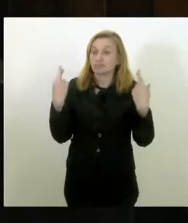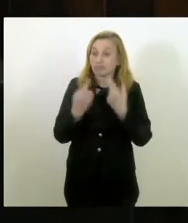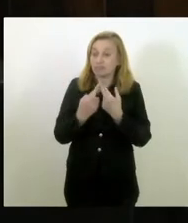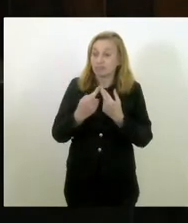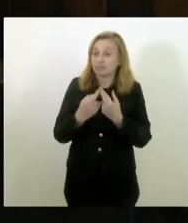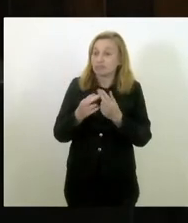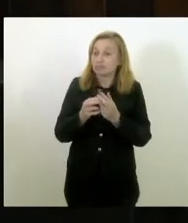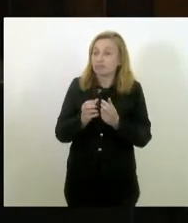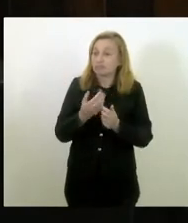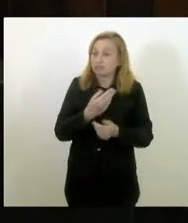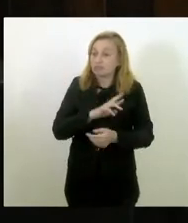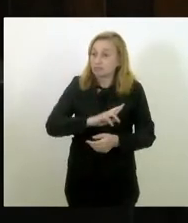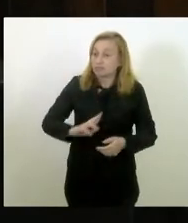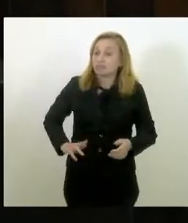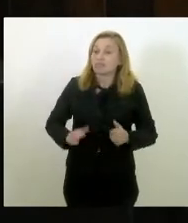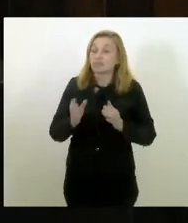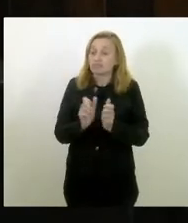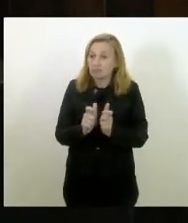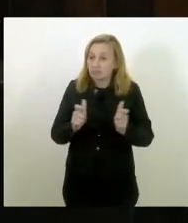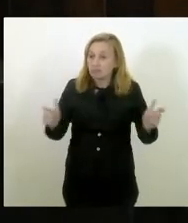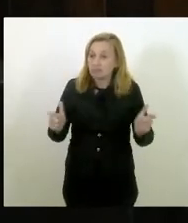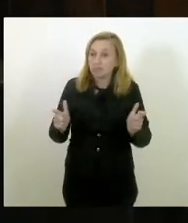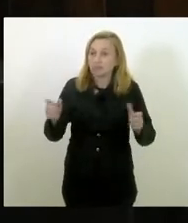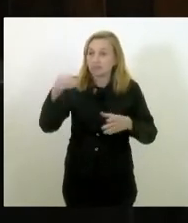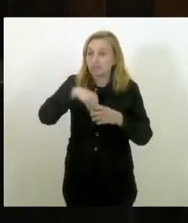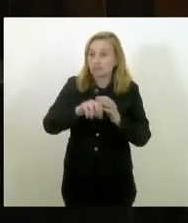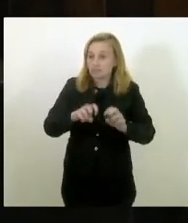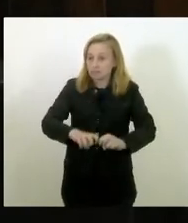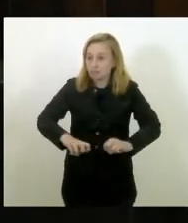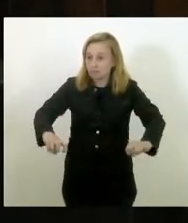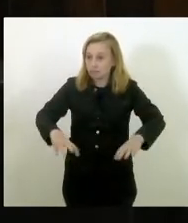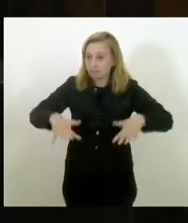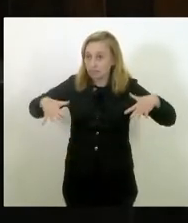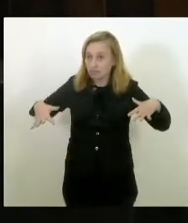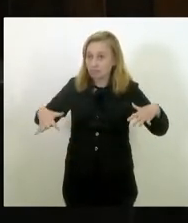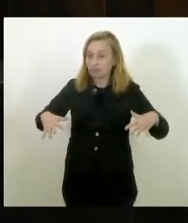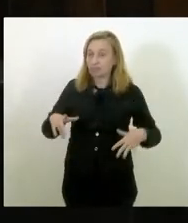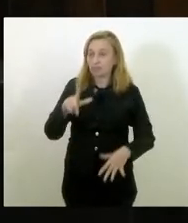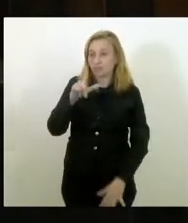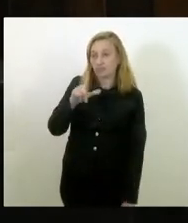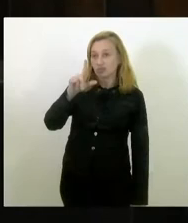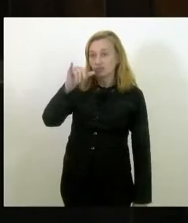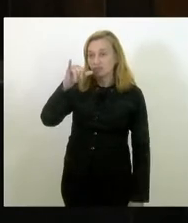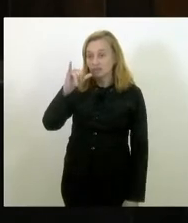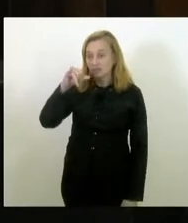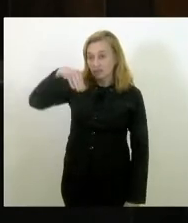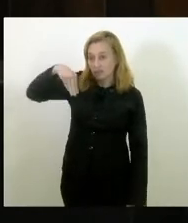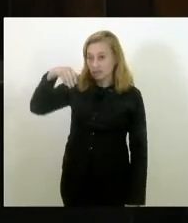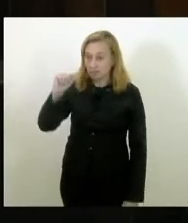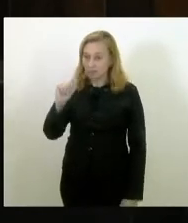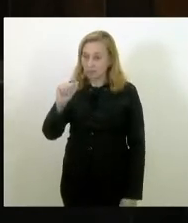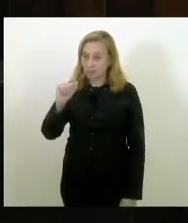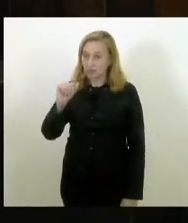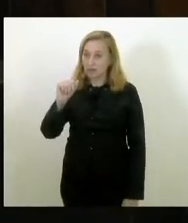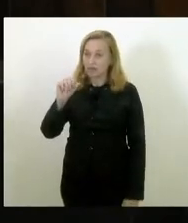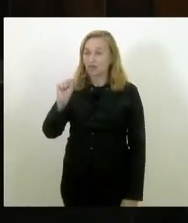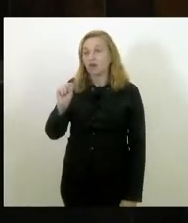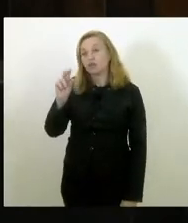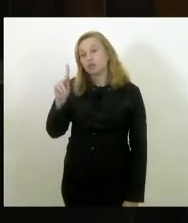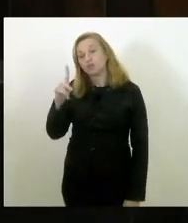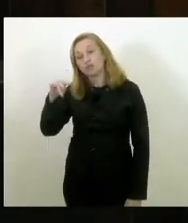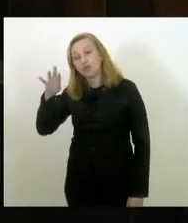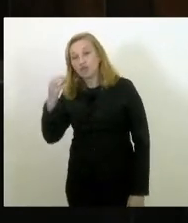grande dentro do plenário lá, Lima Sobrinho, lá no Palácio Tiradentes,